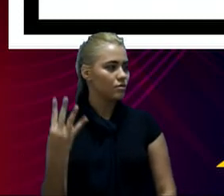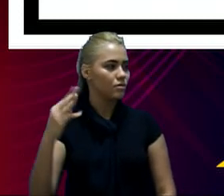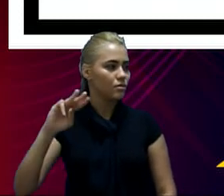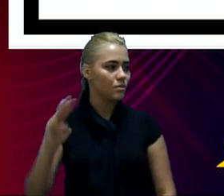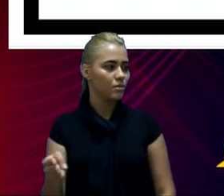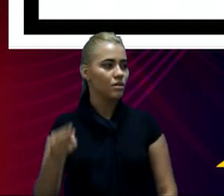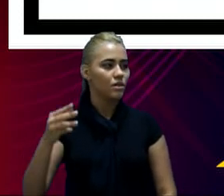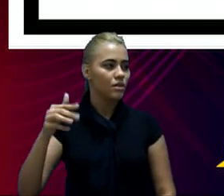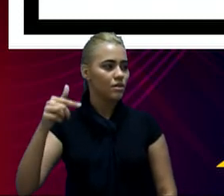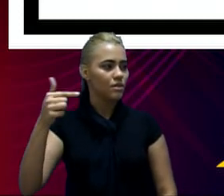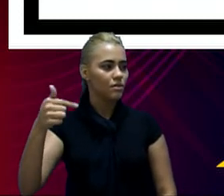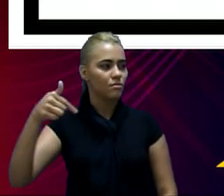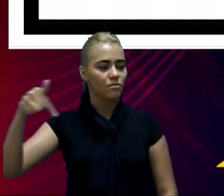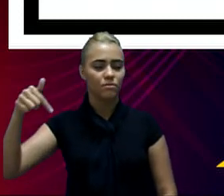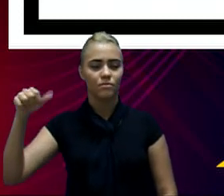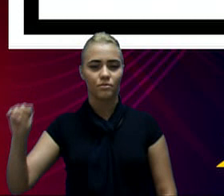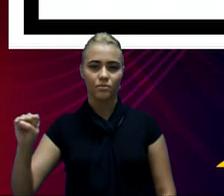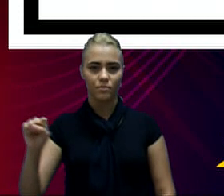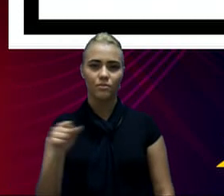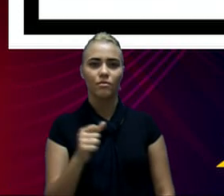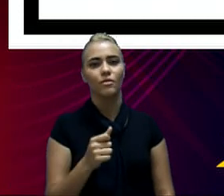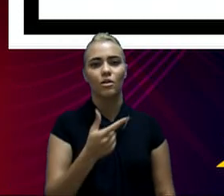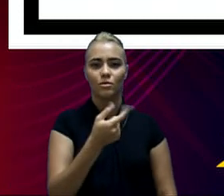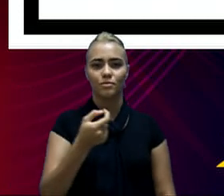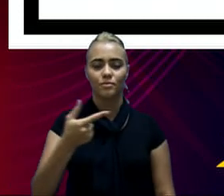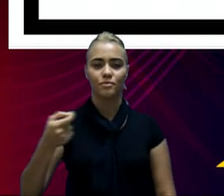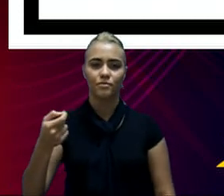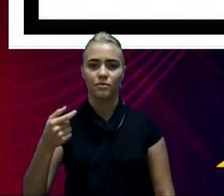374.778.000, em 2020,